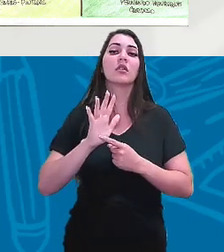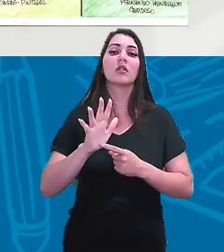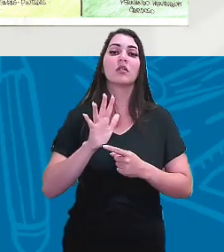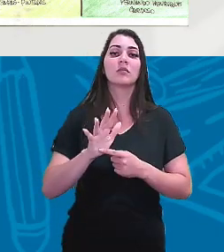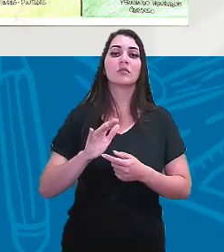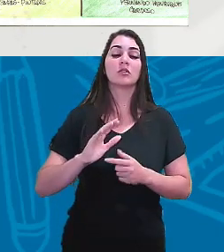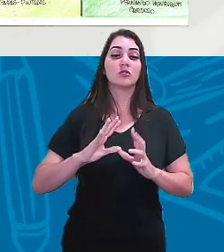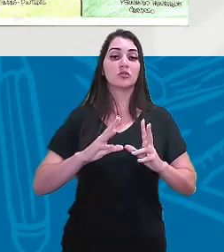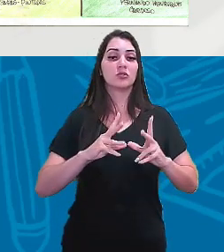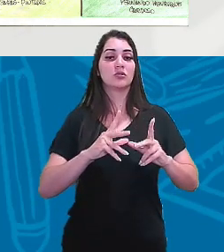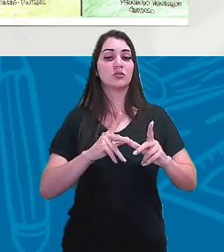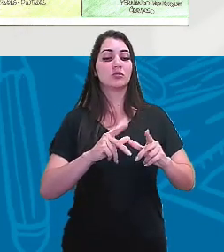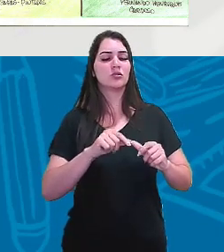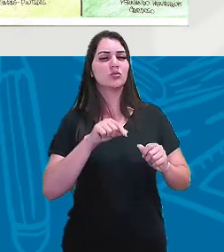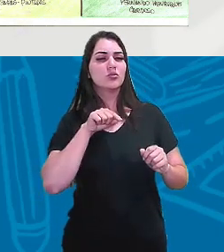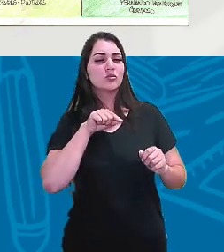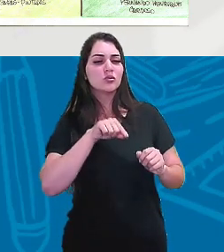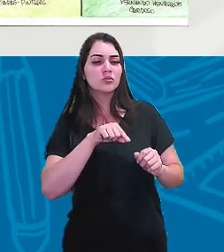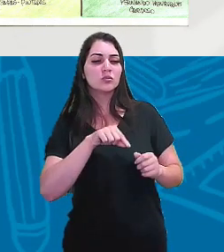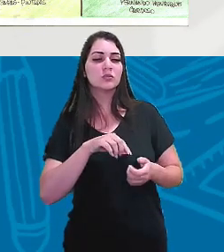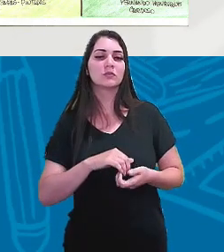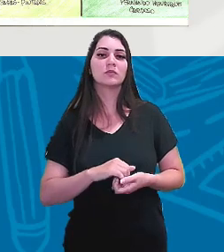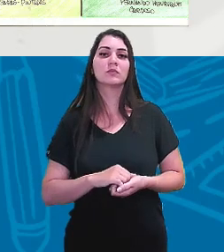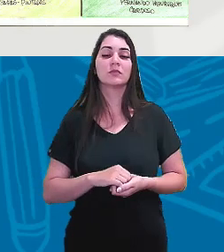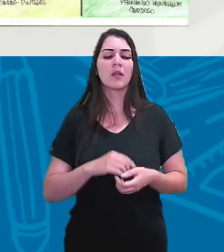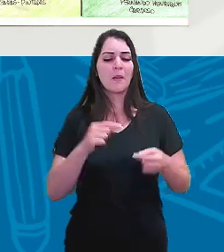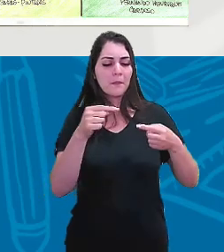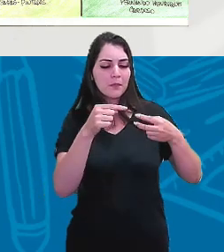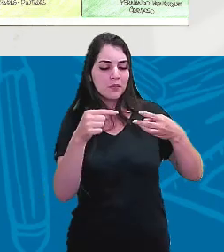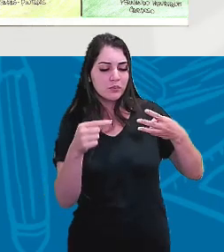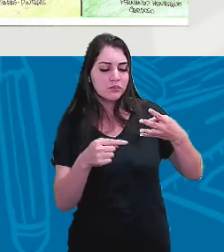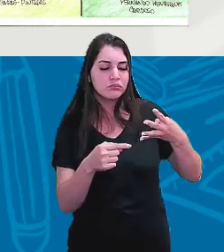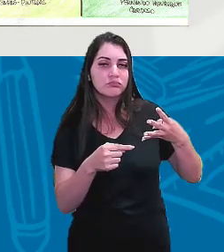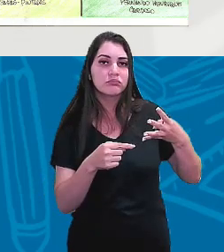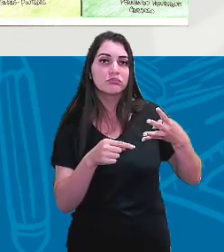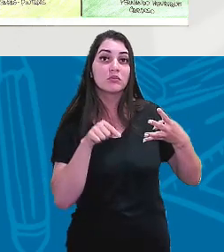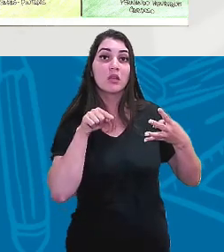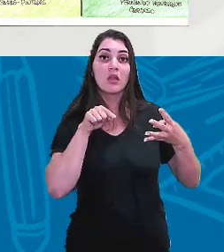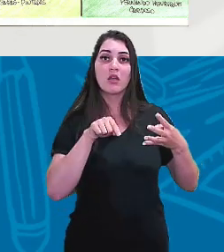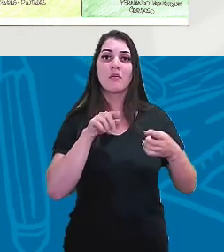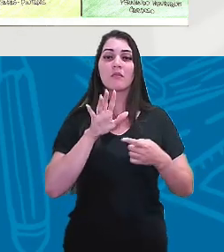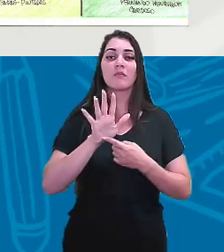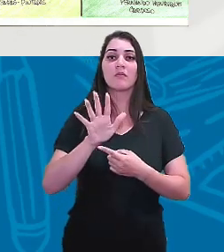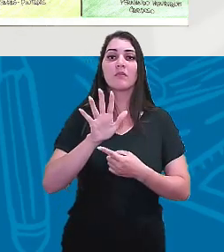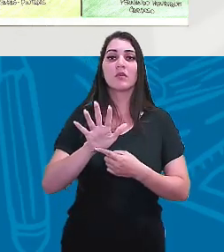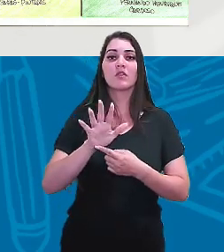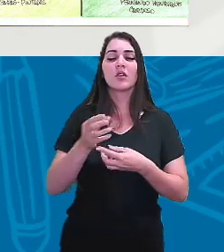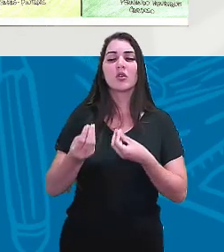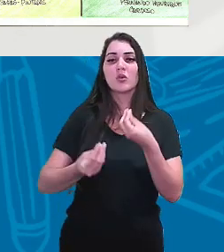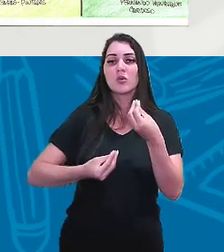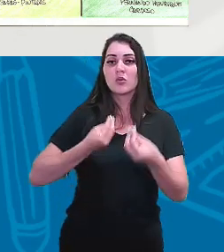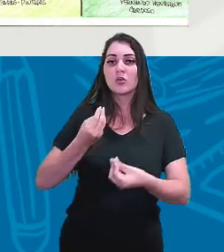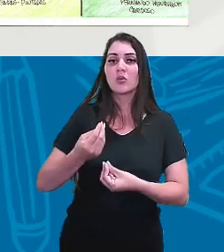todos esses pontos, é mostrar como o nosso presente,